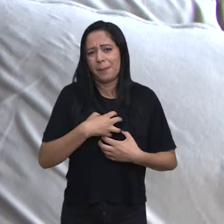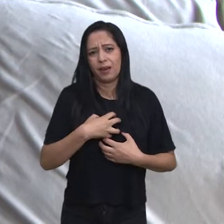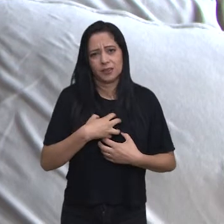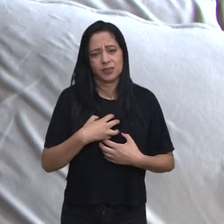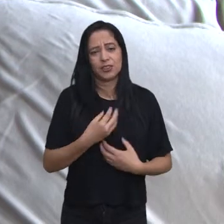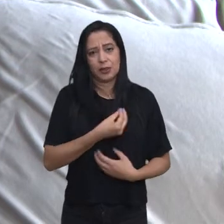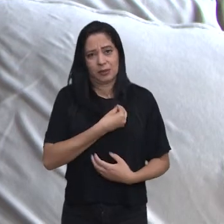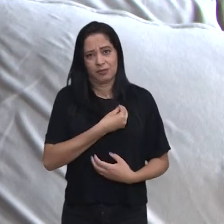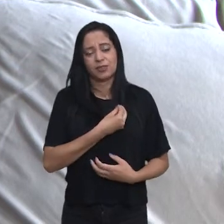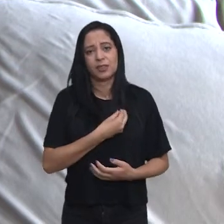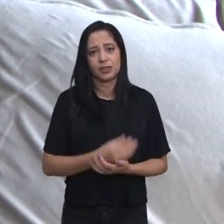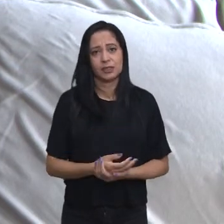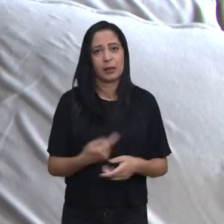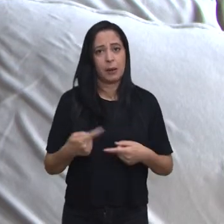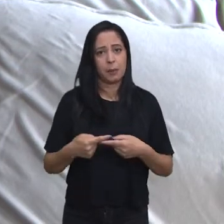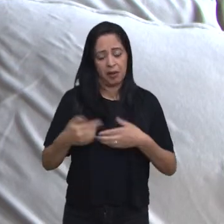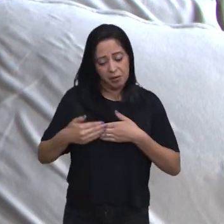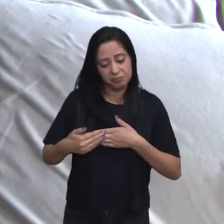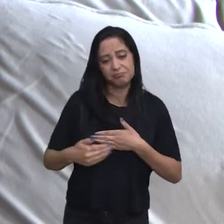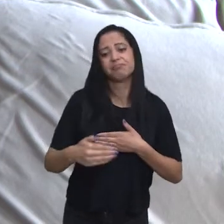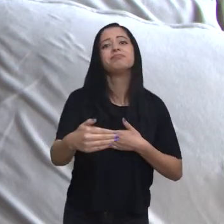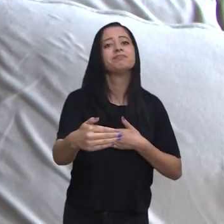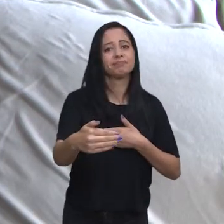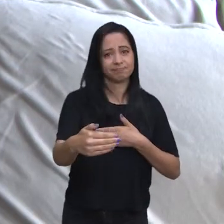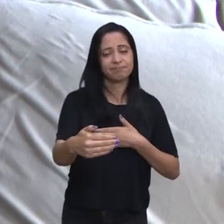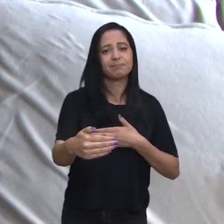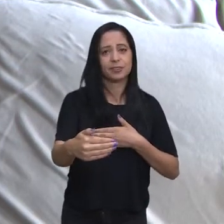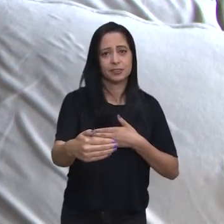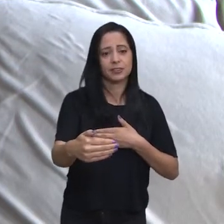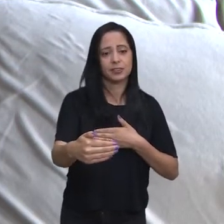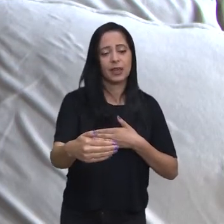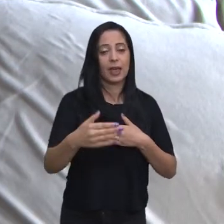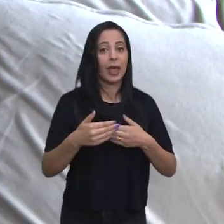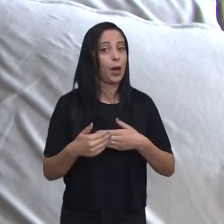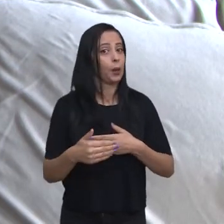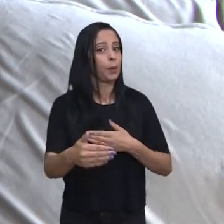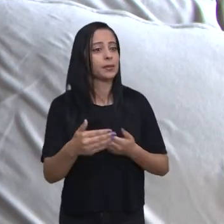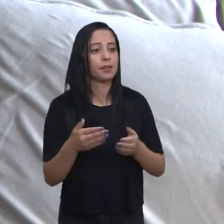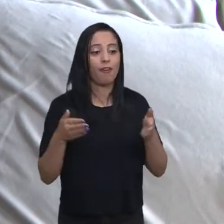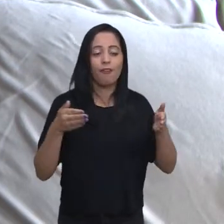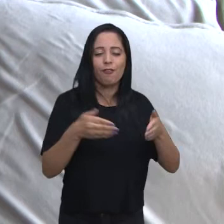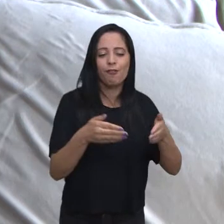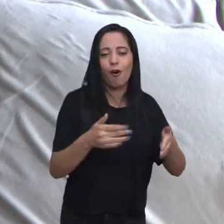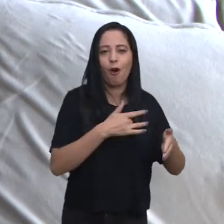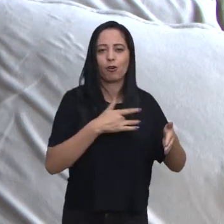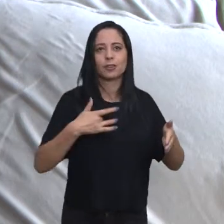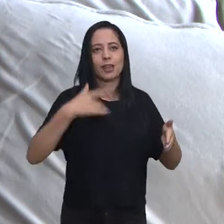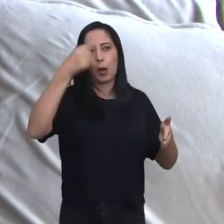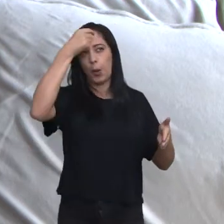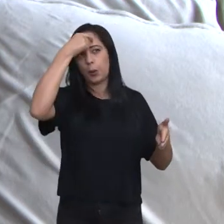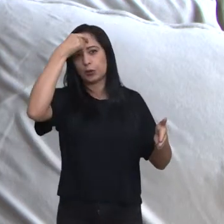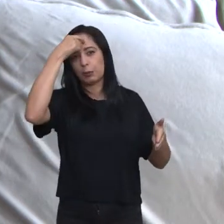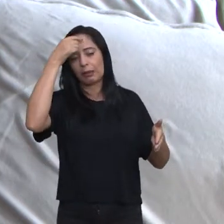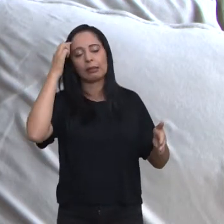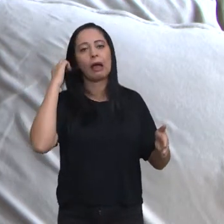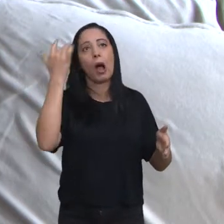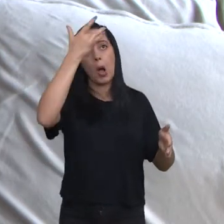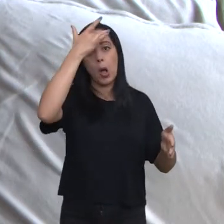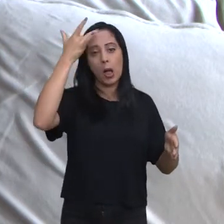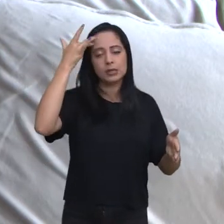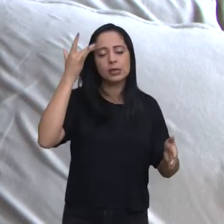na minha vida. Porque a partir daí eu comecei a focar muito mais na minha saúde mental e